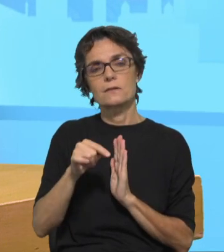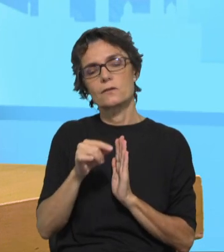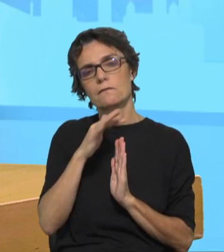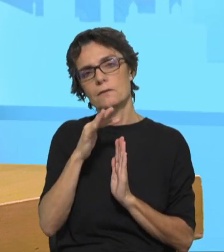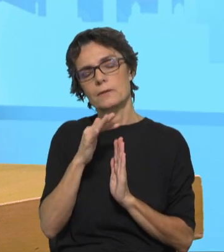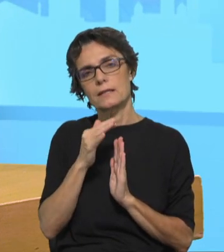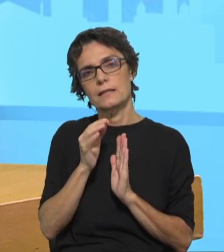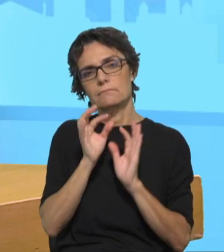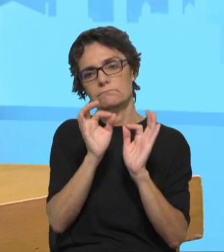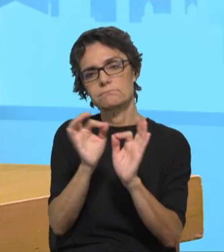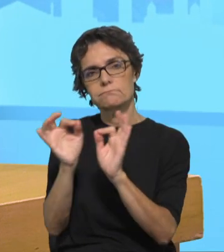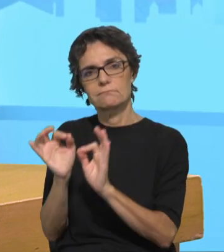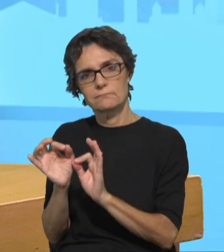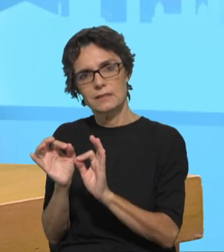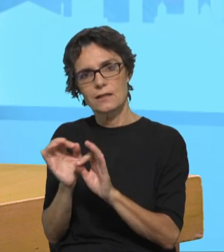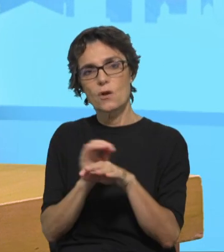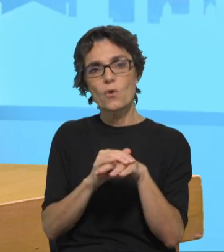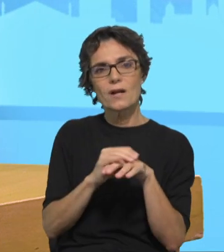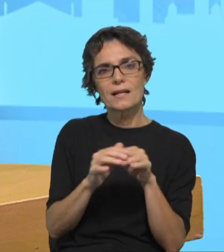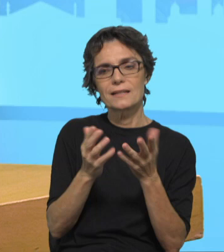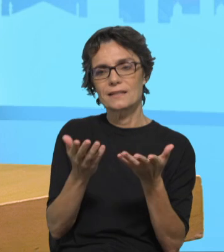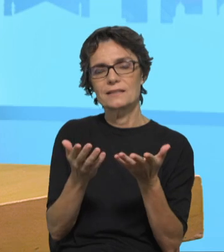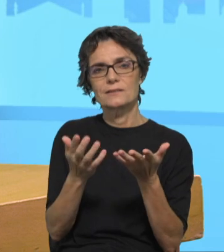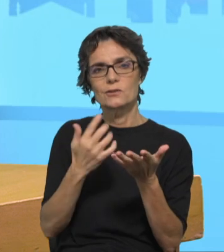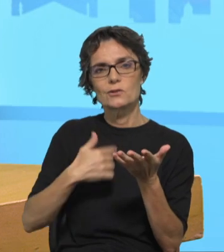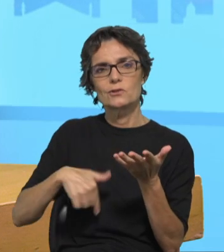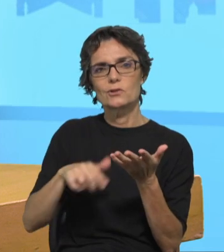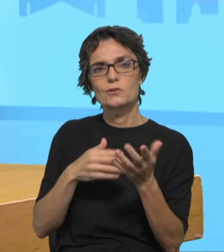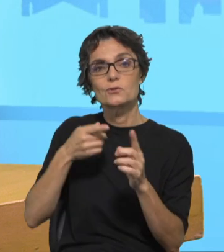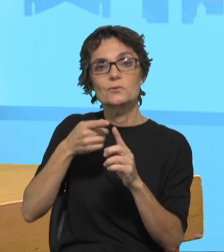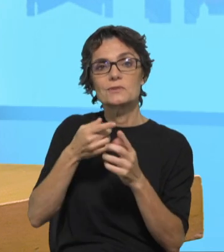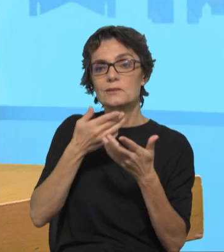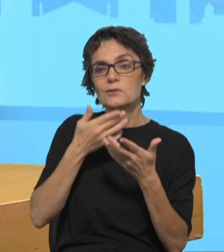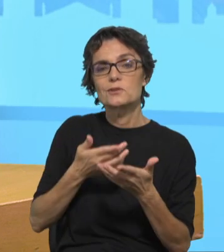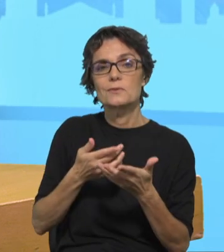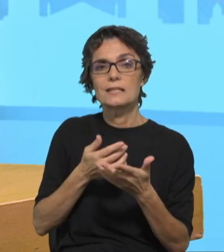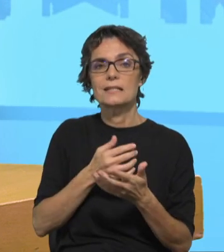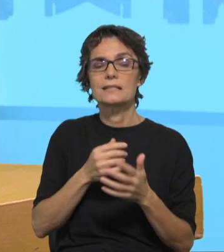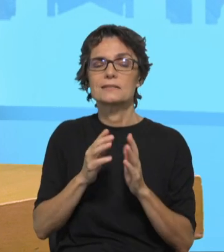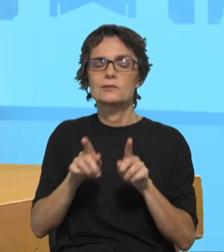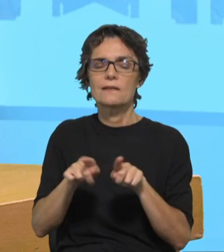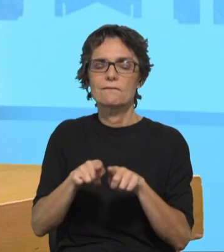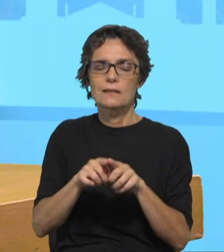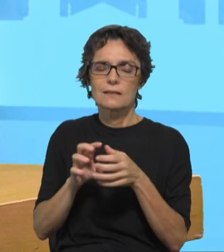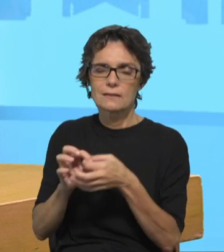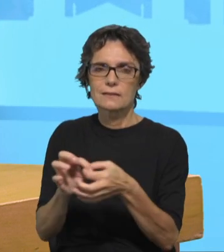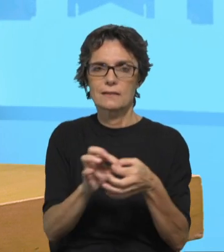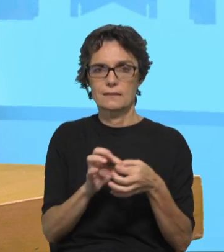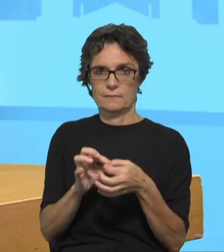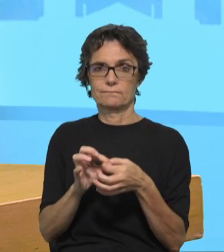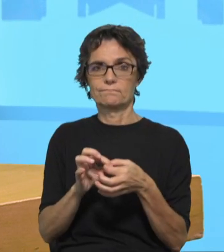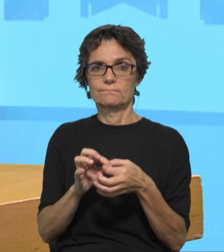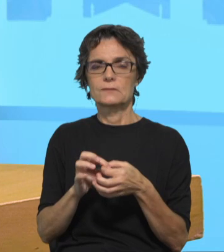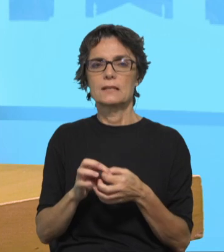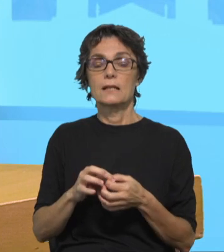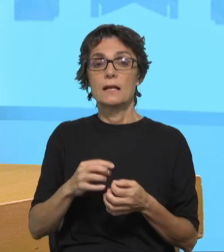diferente, onde os afetos são treinados para fazermos a experiência da verdadeira fraternidade. Para mim, uma